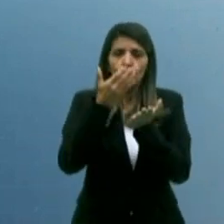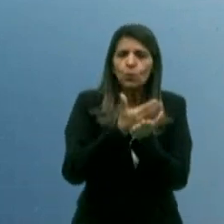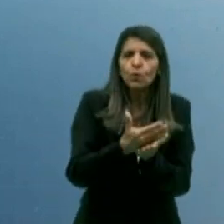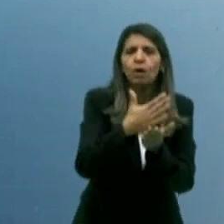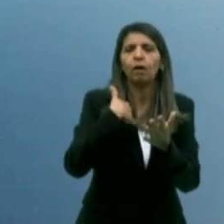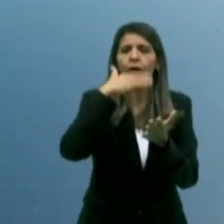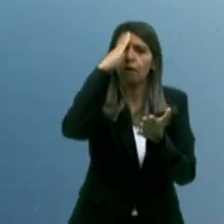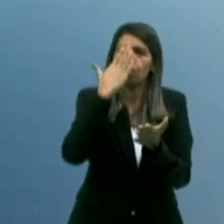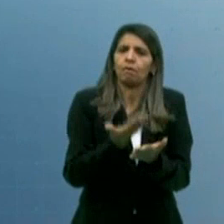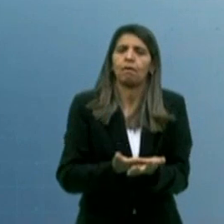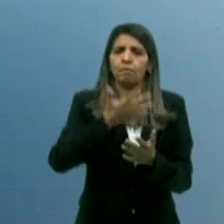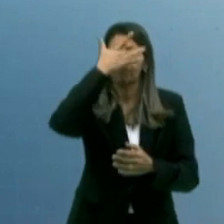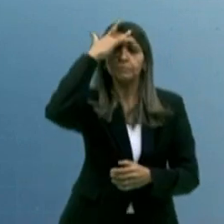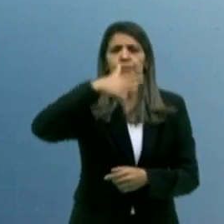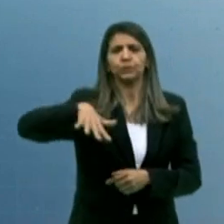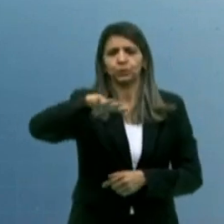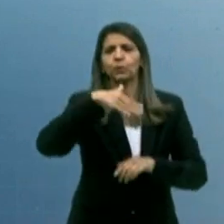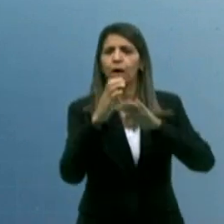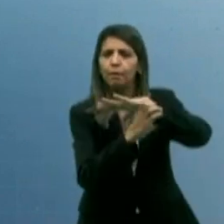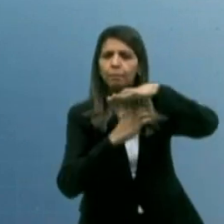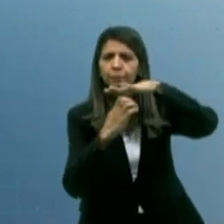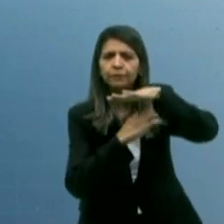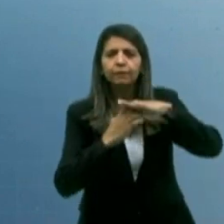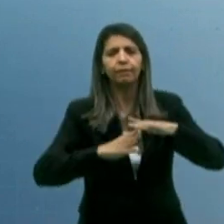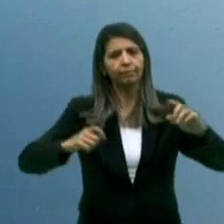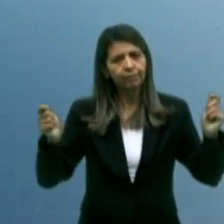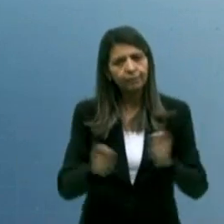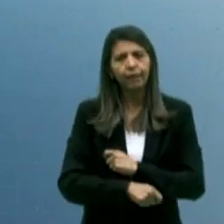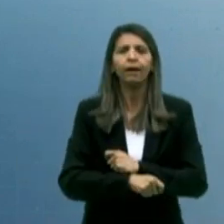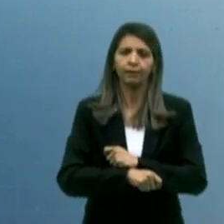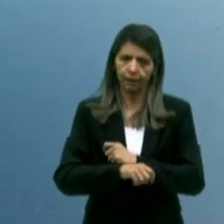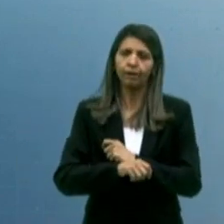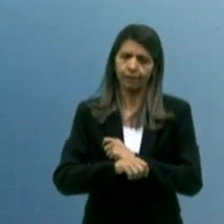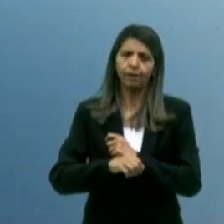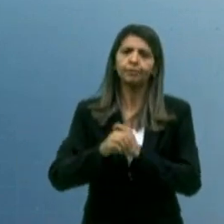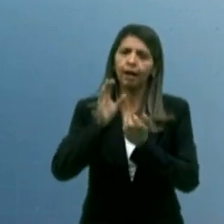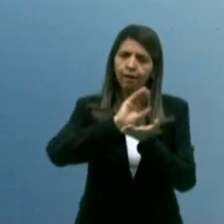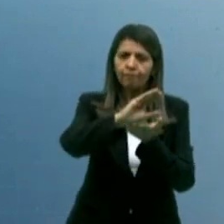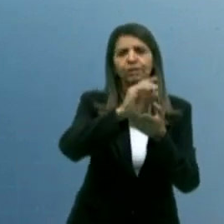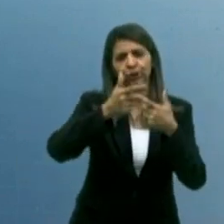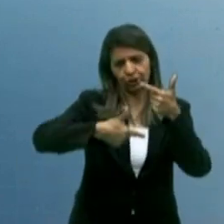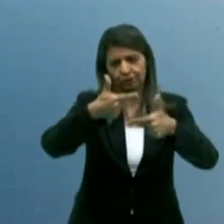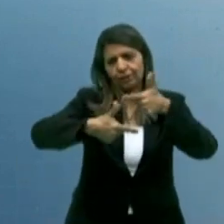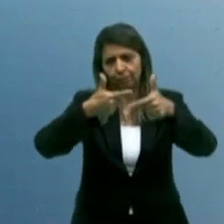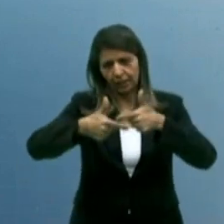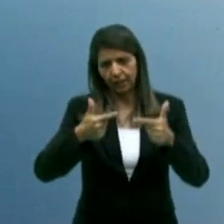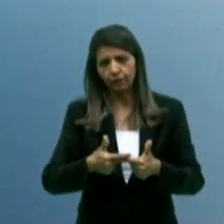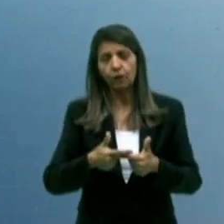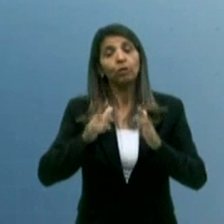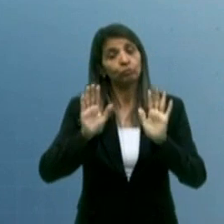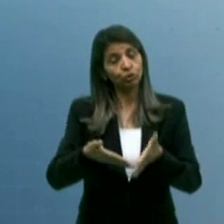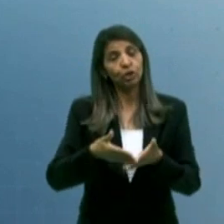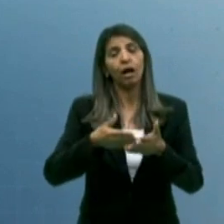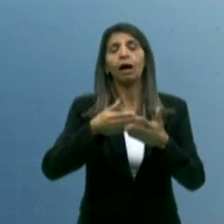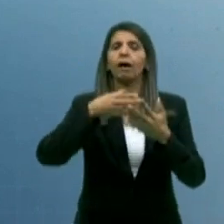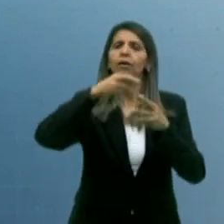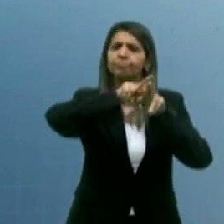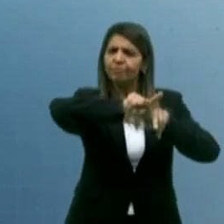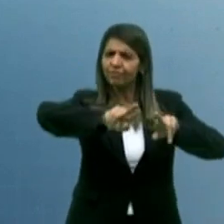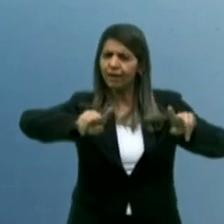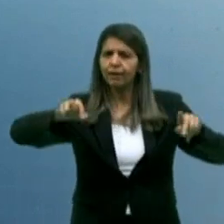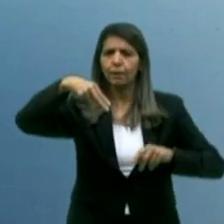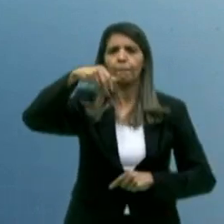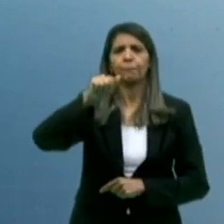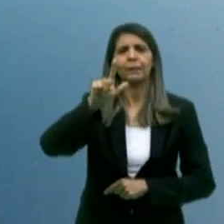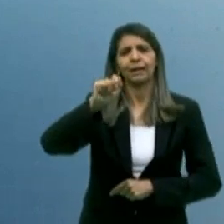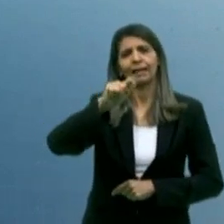confiança no empresariado para quem investir. Trouxemos grandes empresas para cá, como a distribuidora do Magazine Luiza, como a